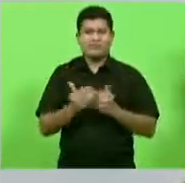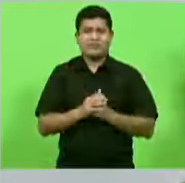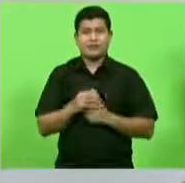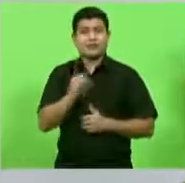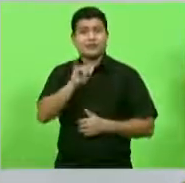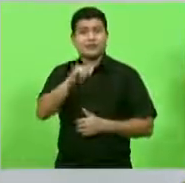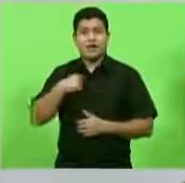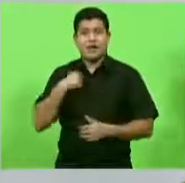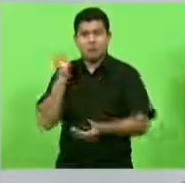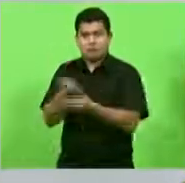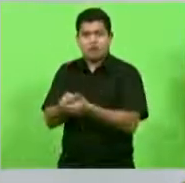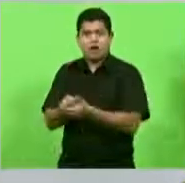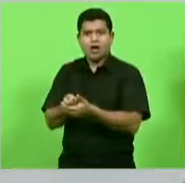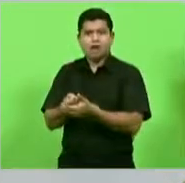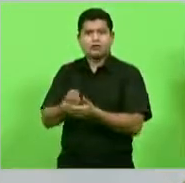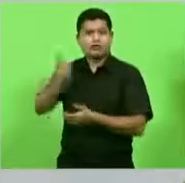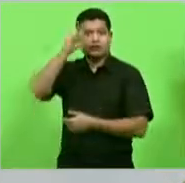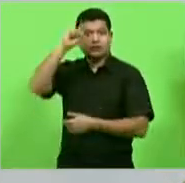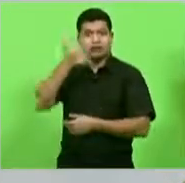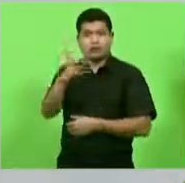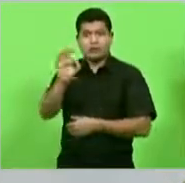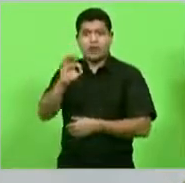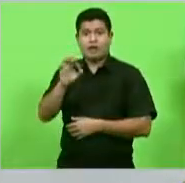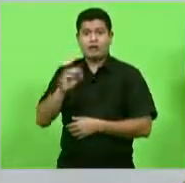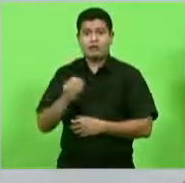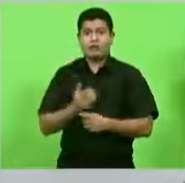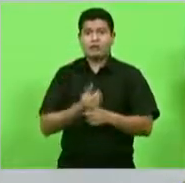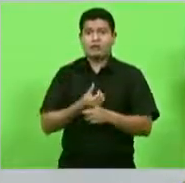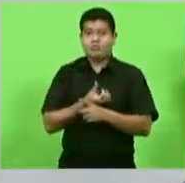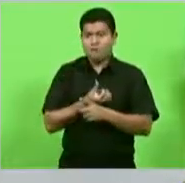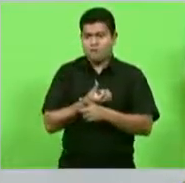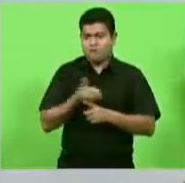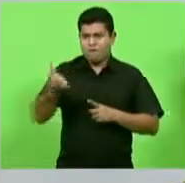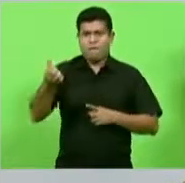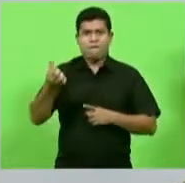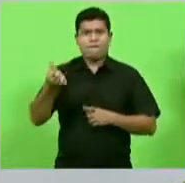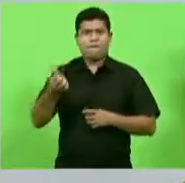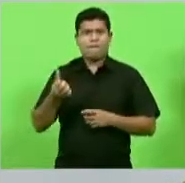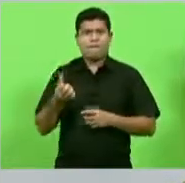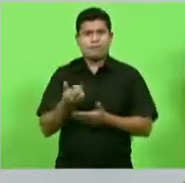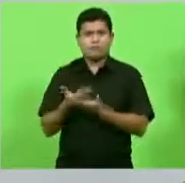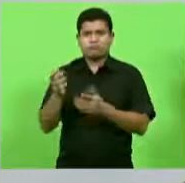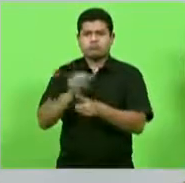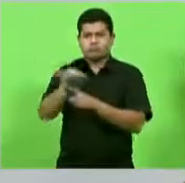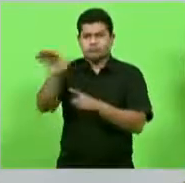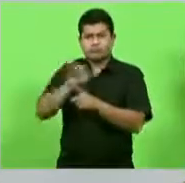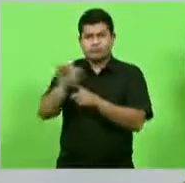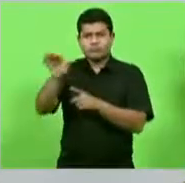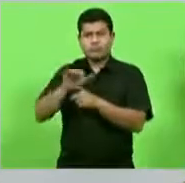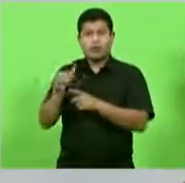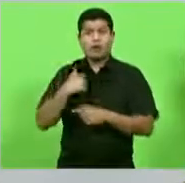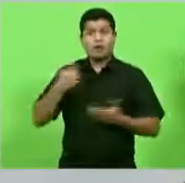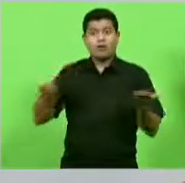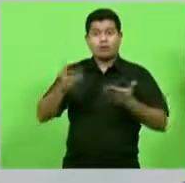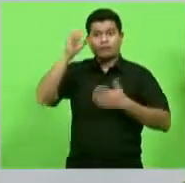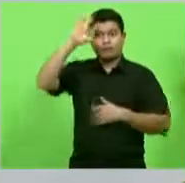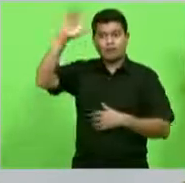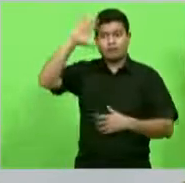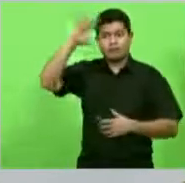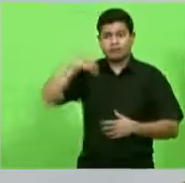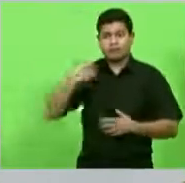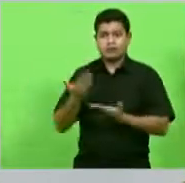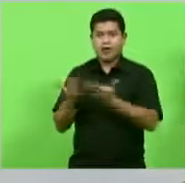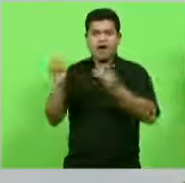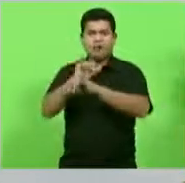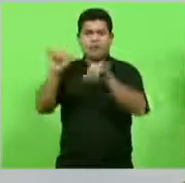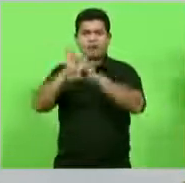impulsiono dez dias do preço mínimo eu vou pagar sessenta reais então imagine numa eleição então é